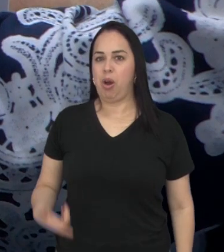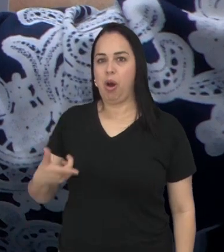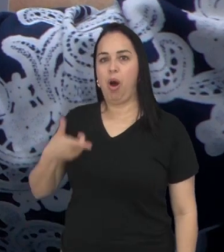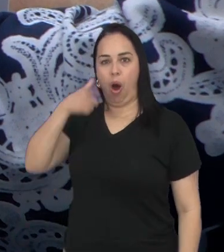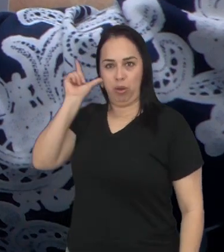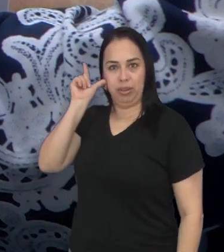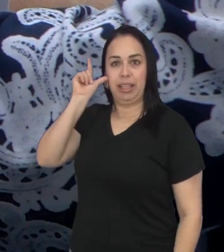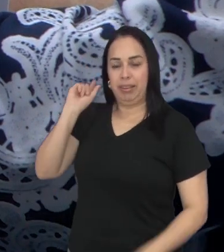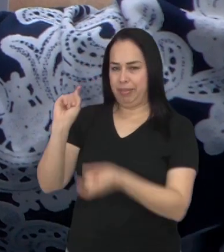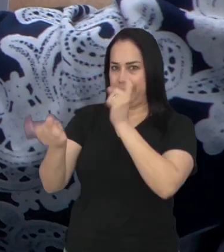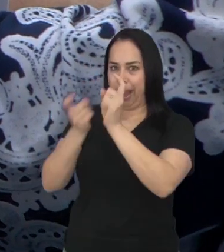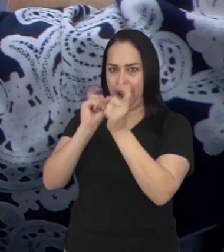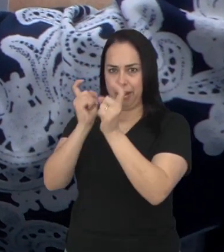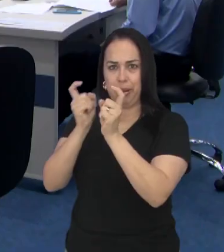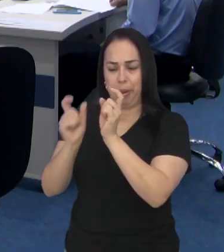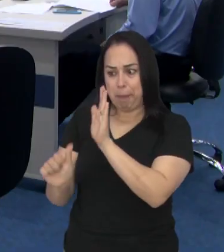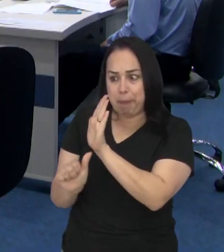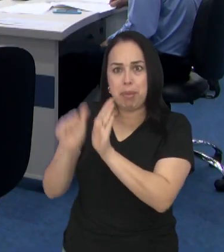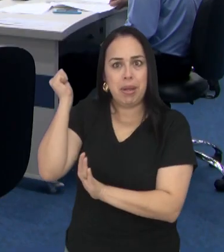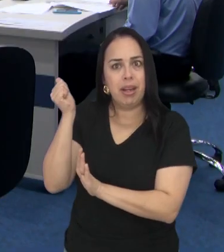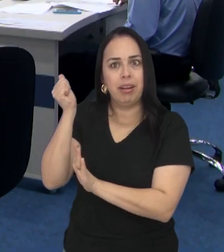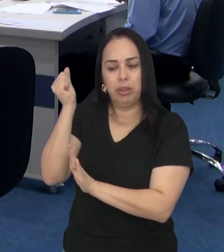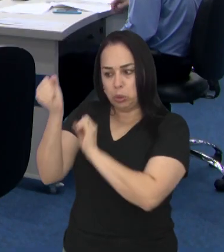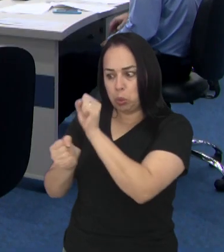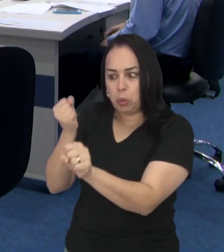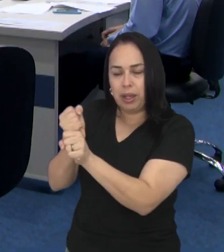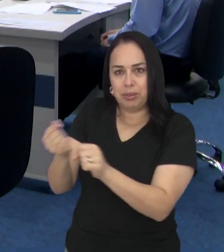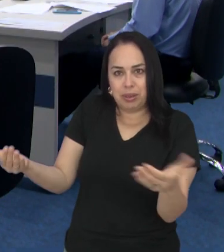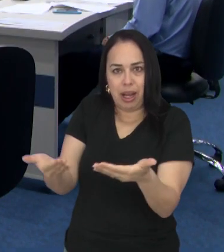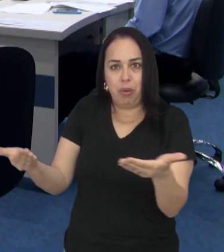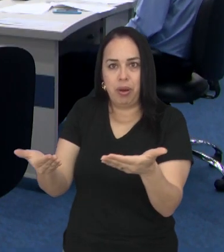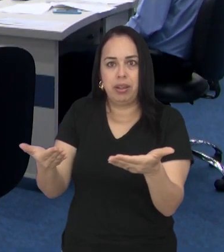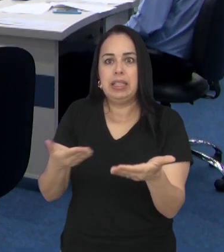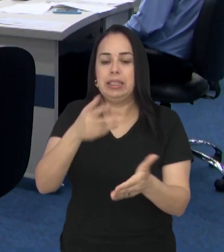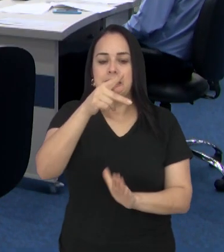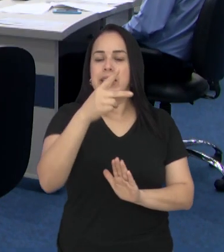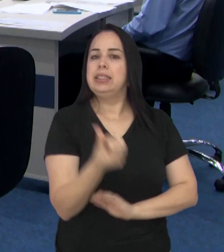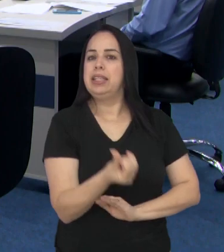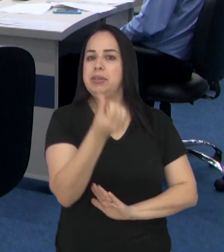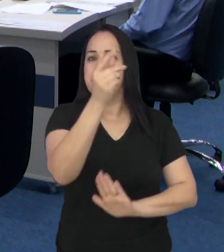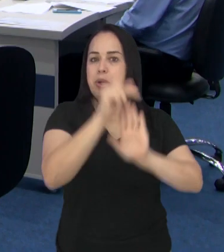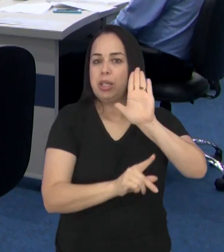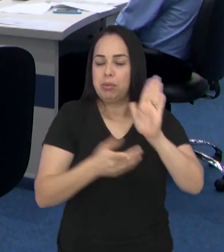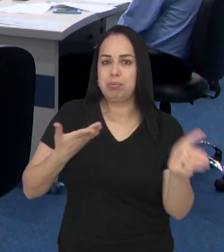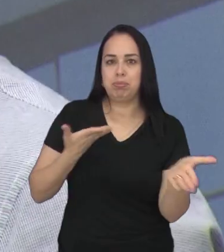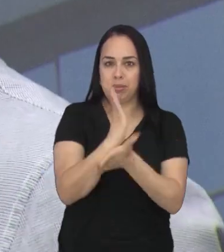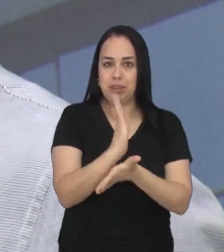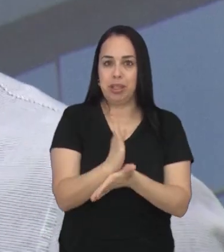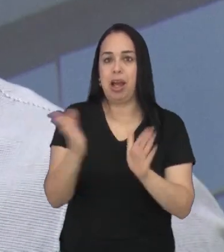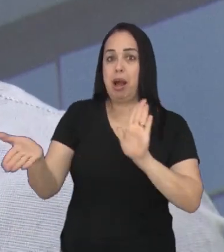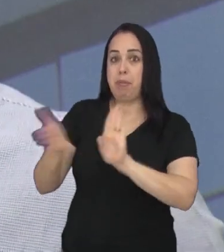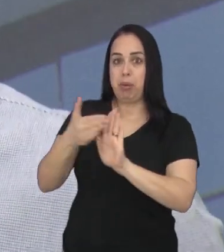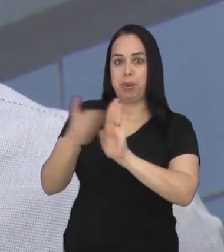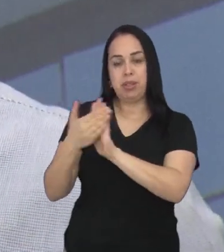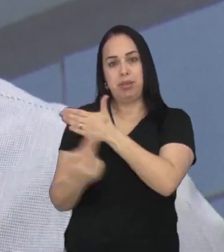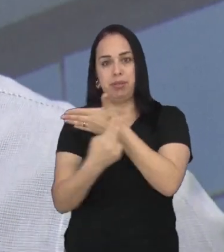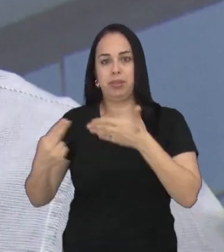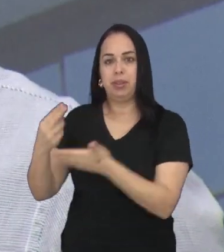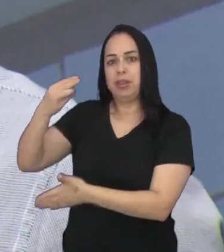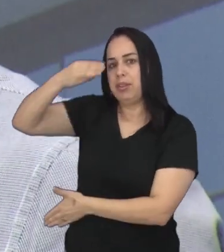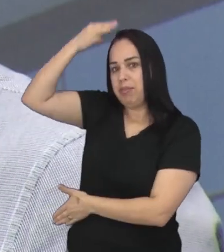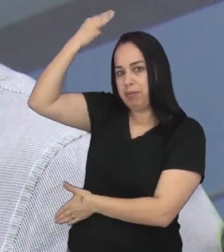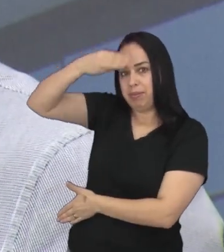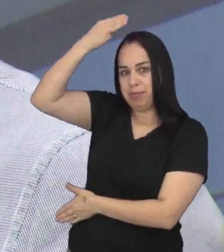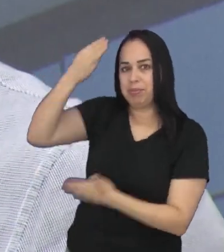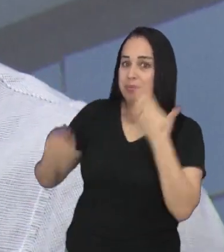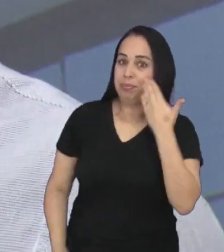Seis projetos foram aprovados na primeira sessão do ano, todos por unanimidade. Entre eles, está a proposta apresentada pelo